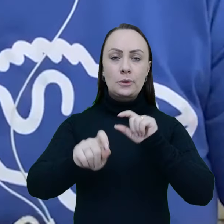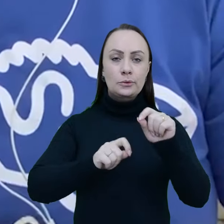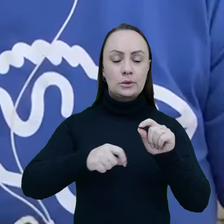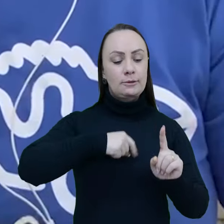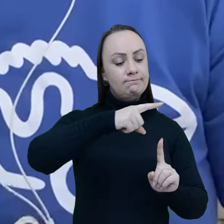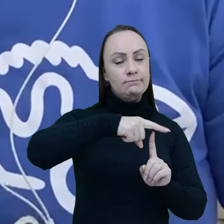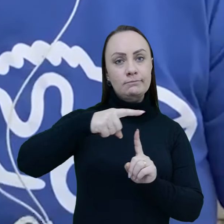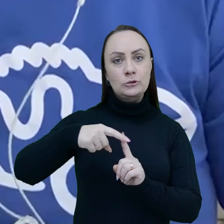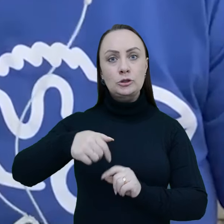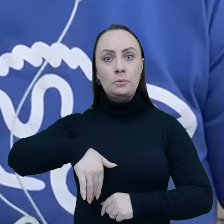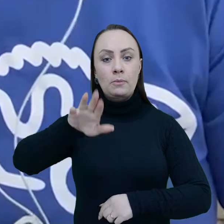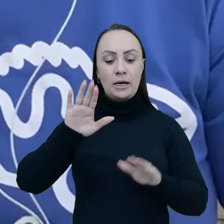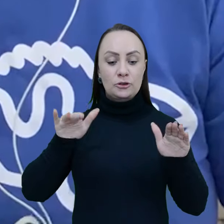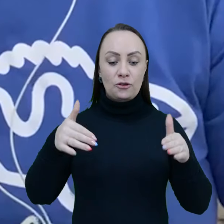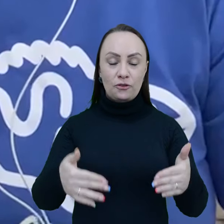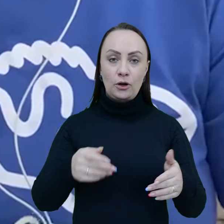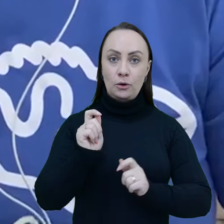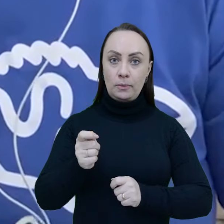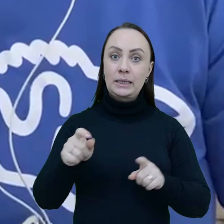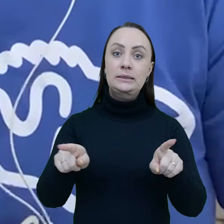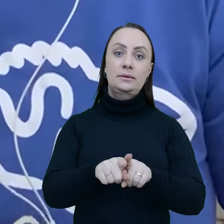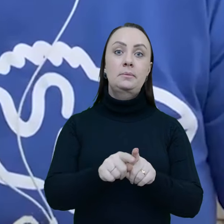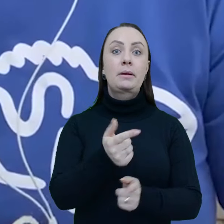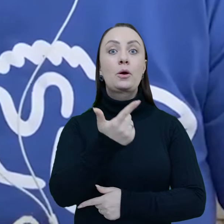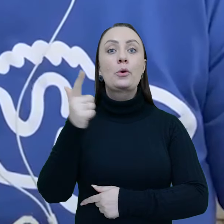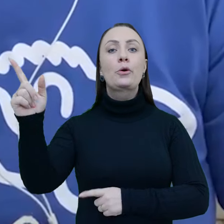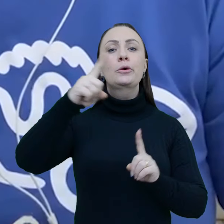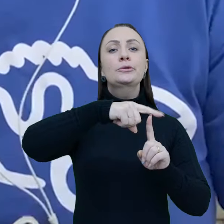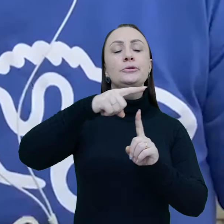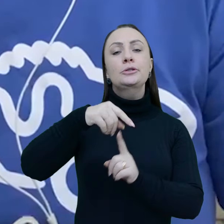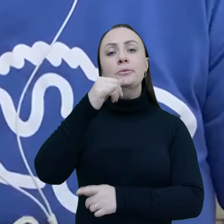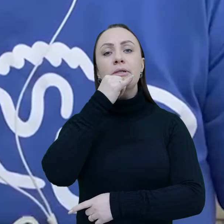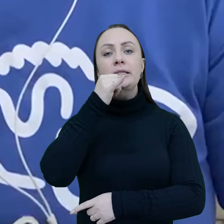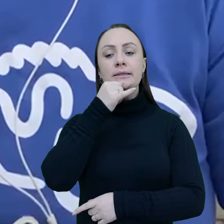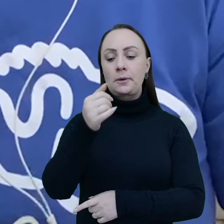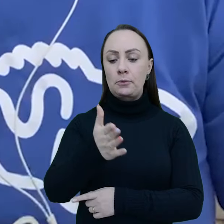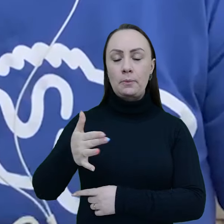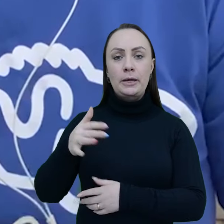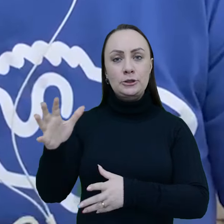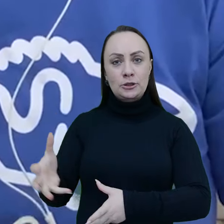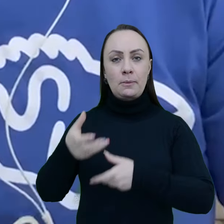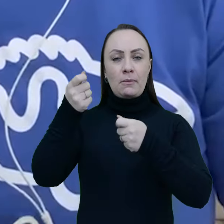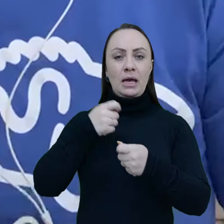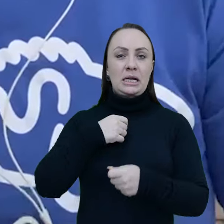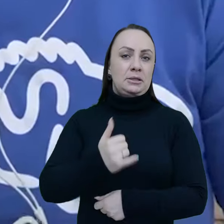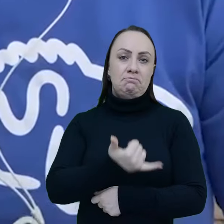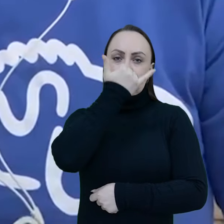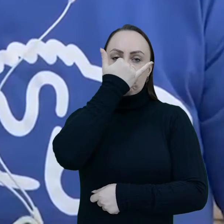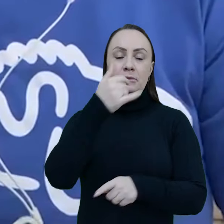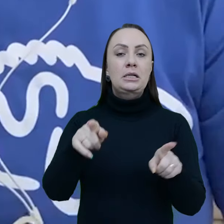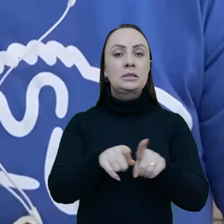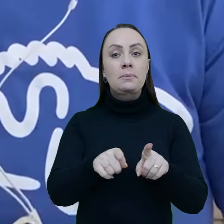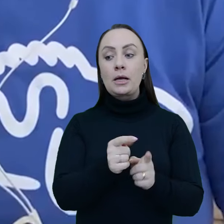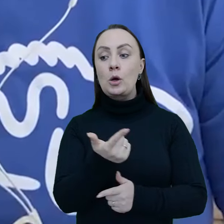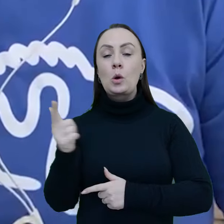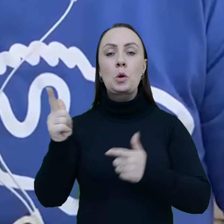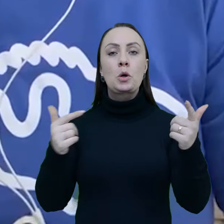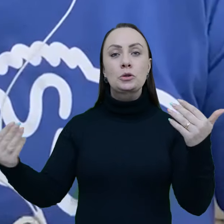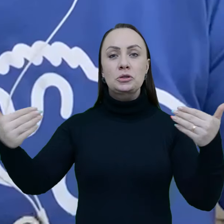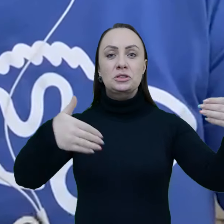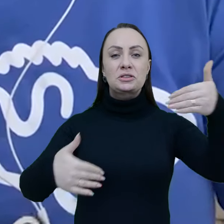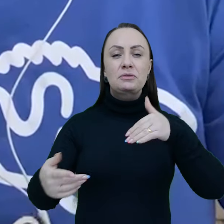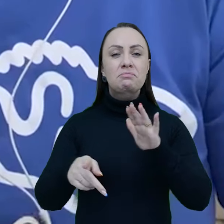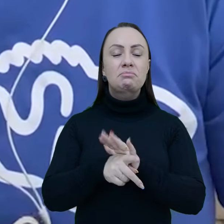não só para as espécies alvo da pesca, mas para todo o conjunto de espécies afetados, desde aquelas que são capturadas como acessórias,